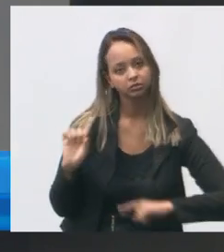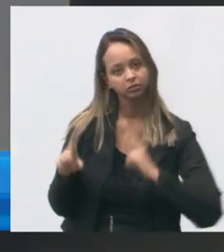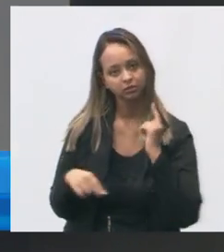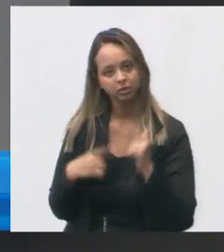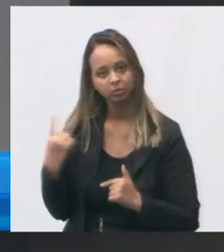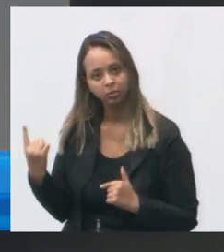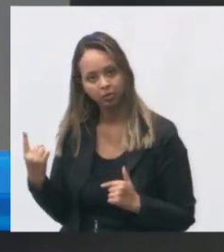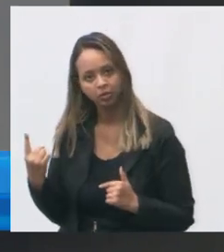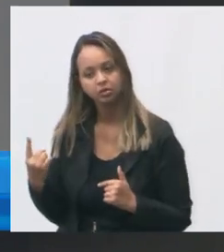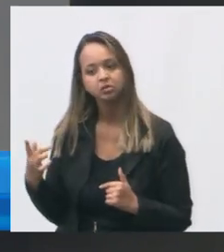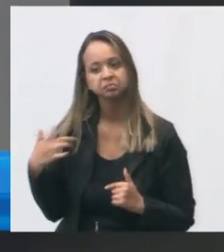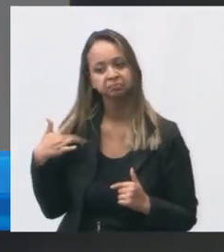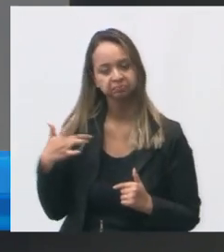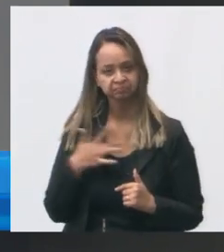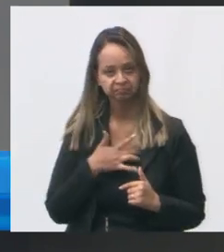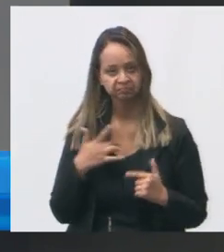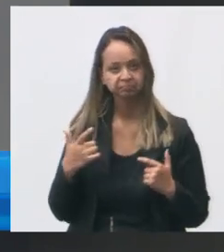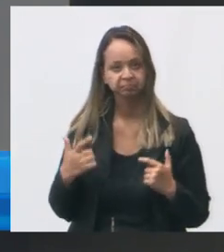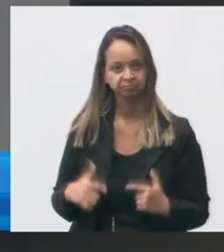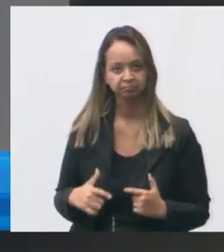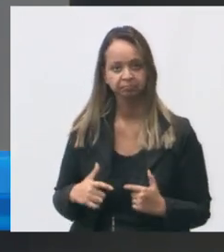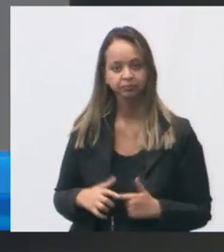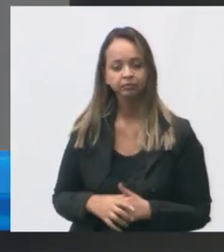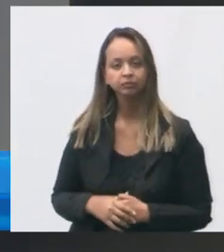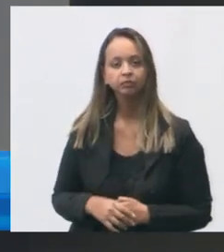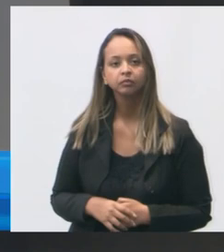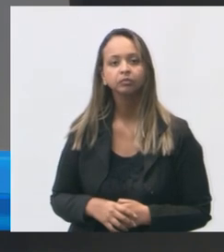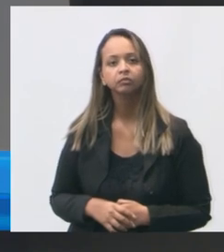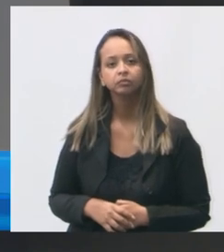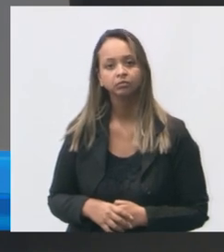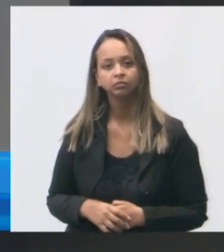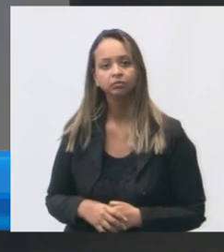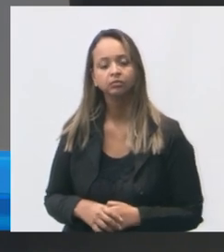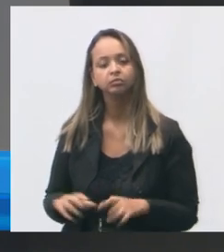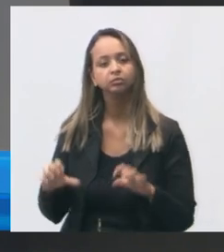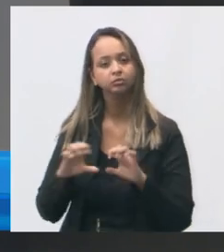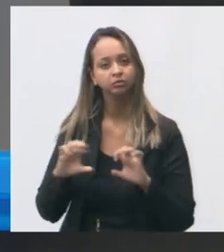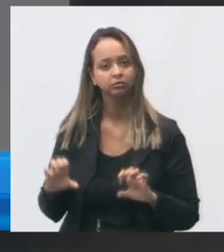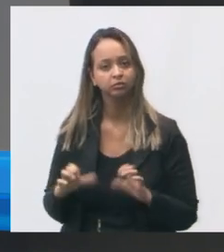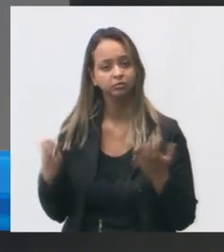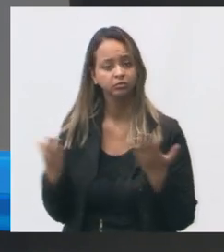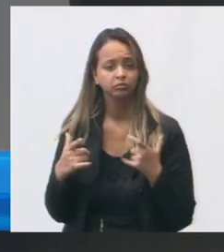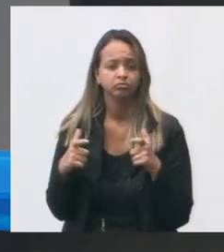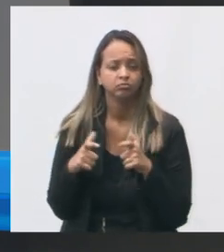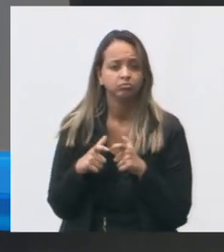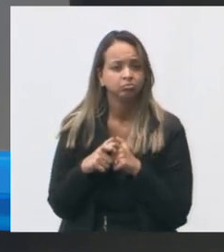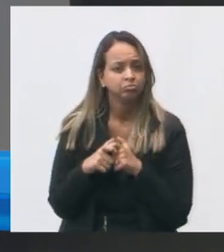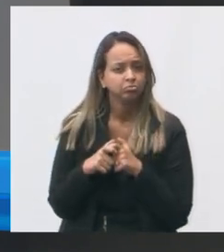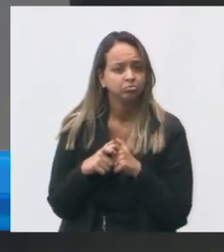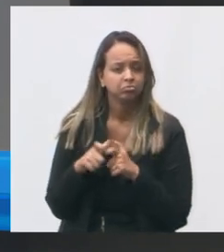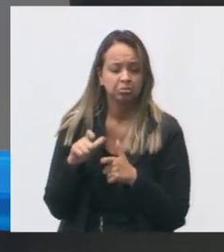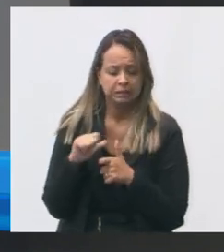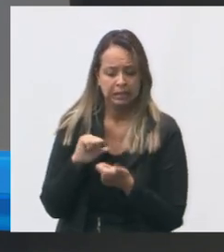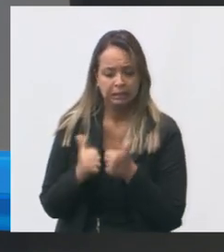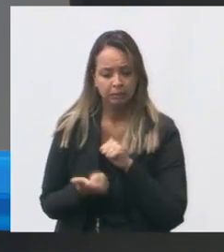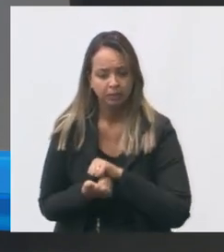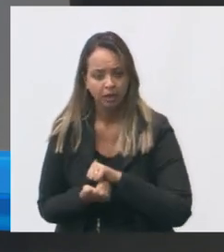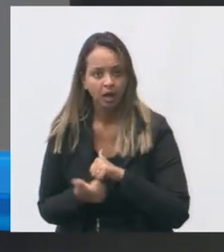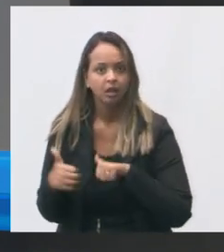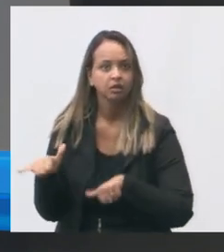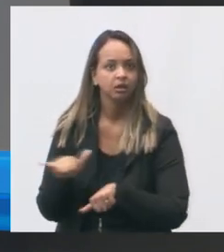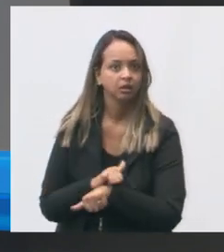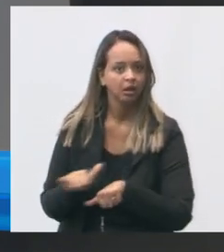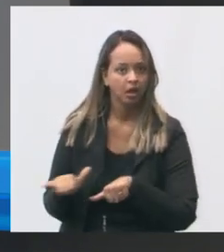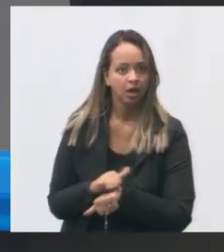virou unidade de saúde então aí a estrutura de hoje que tem bem pequenininha bem improvisada e aqui